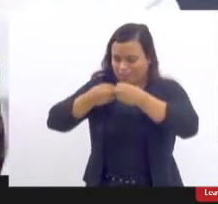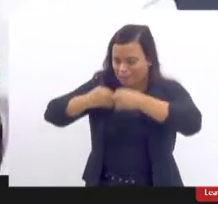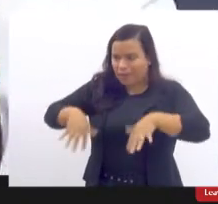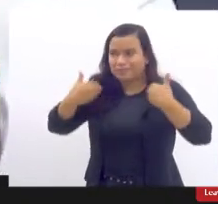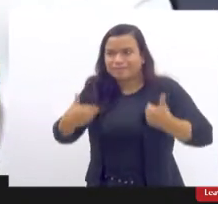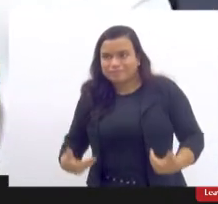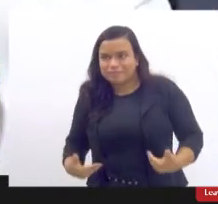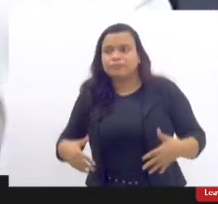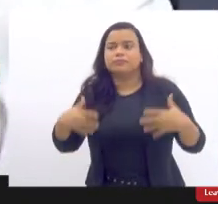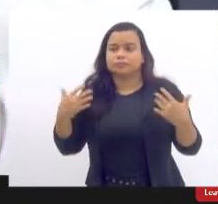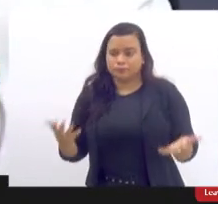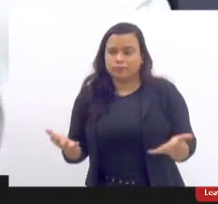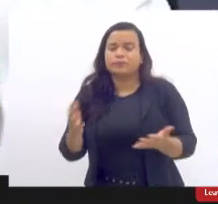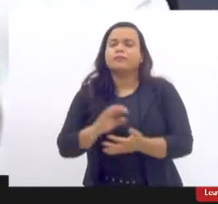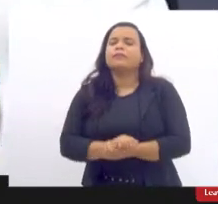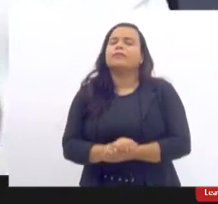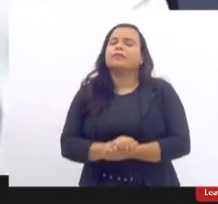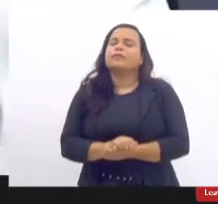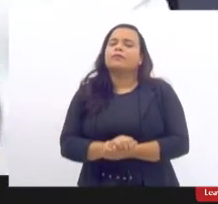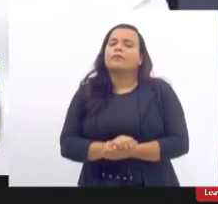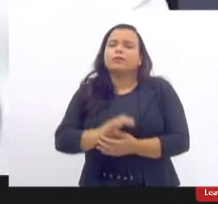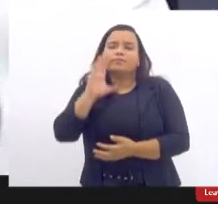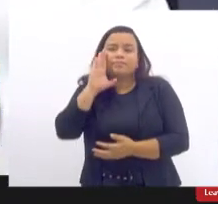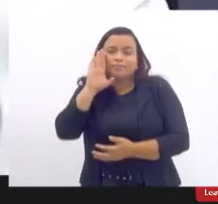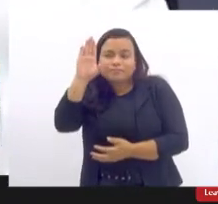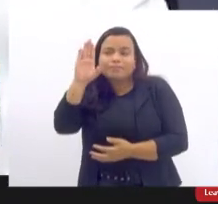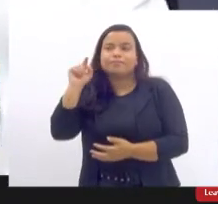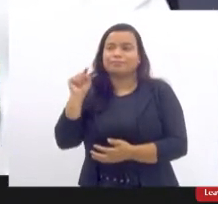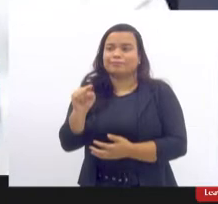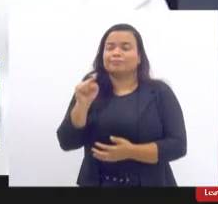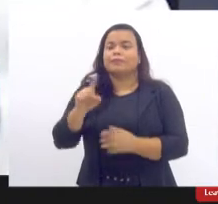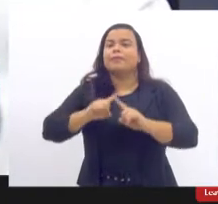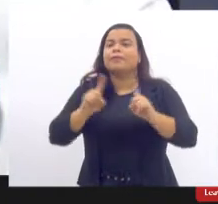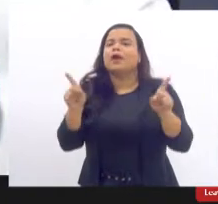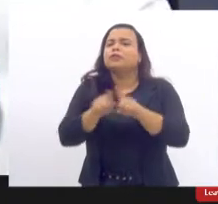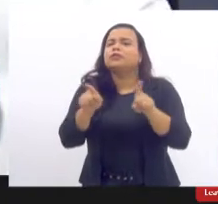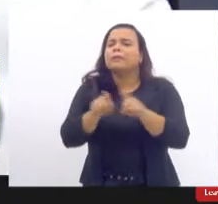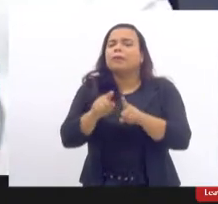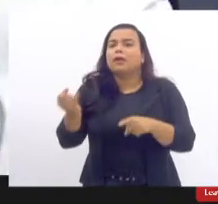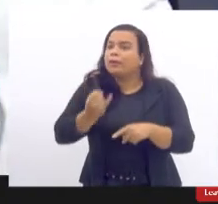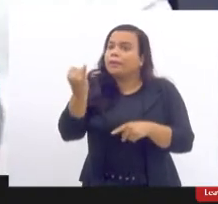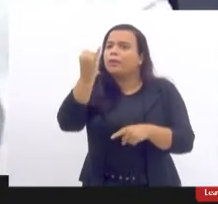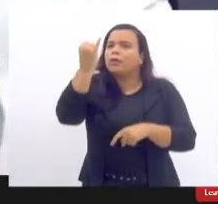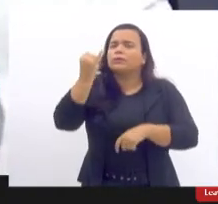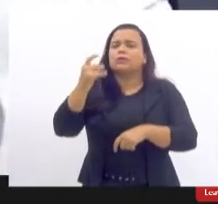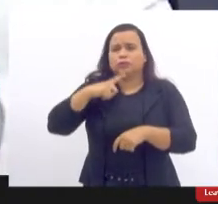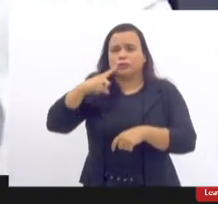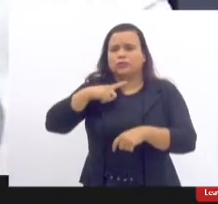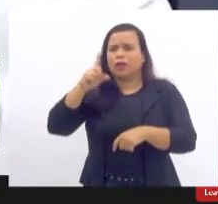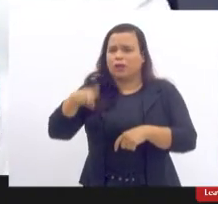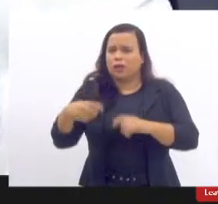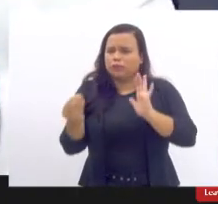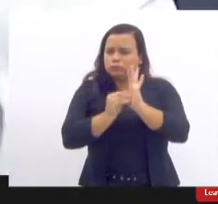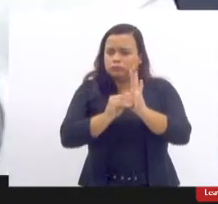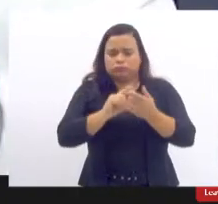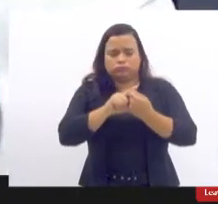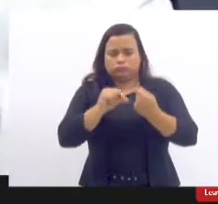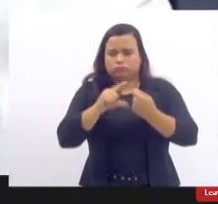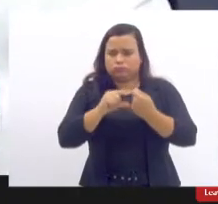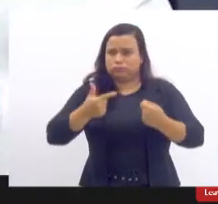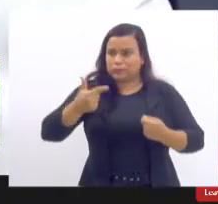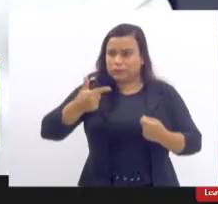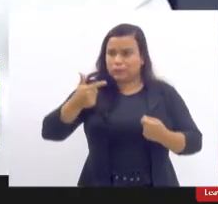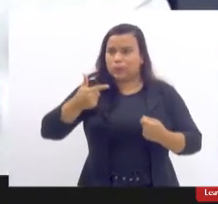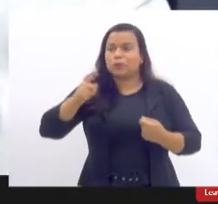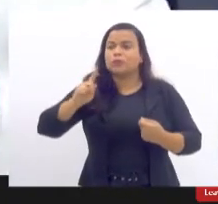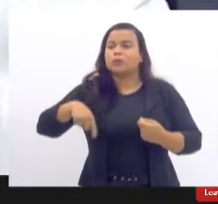central. Mas há um ponto que eu acho que não é menos importante, que está no artigo 2º, que fala da